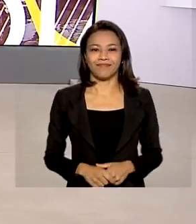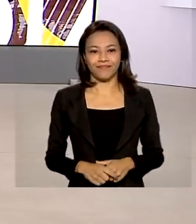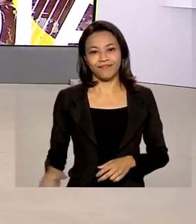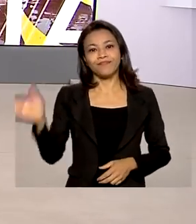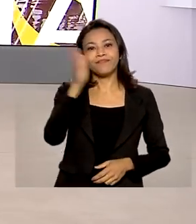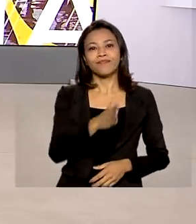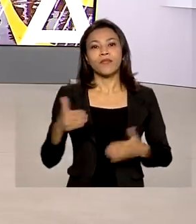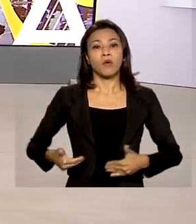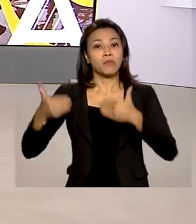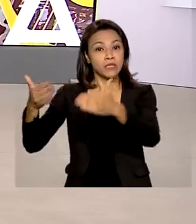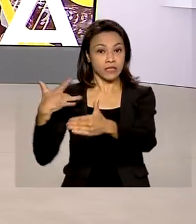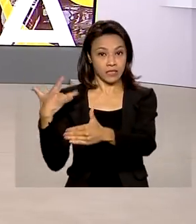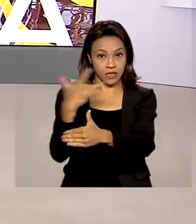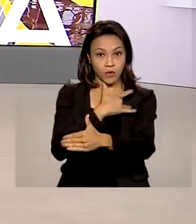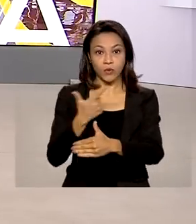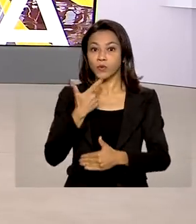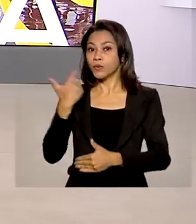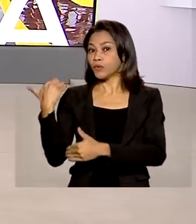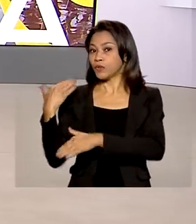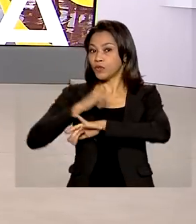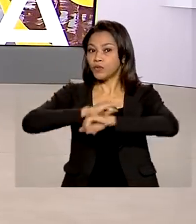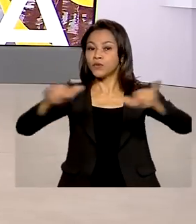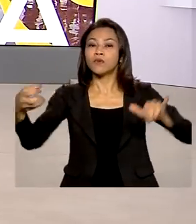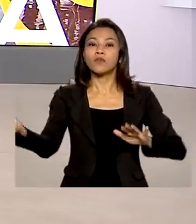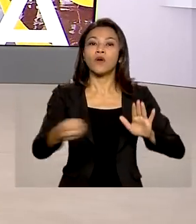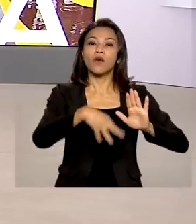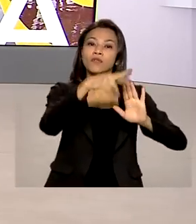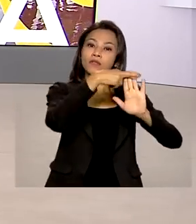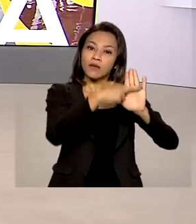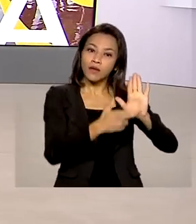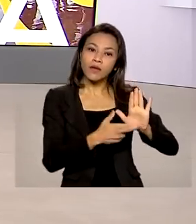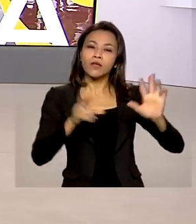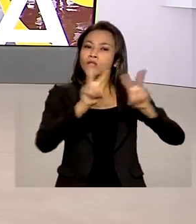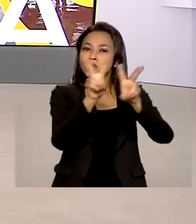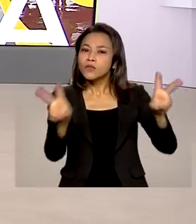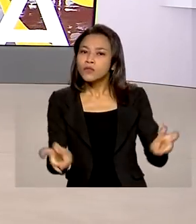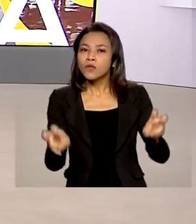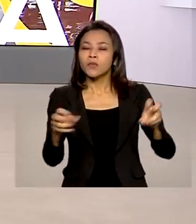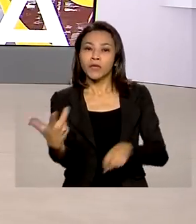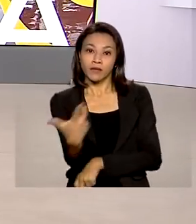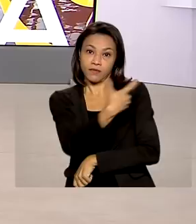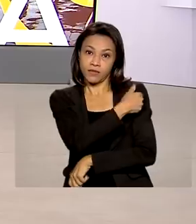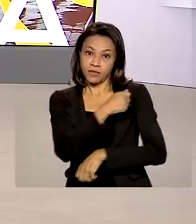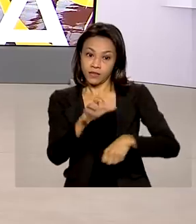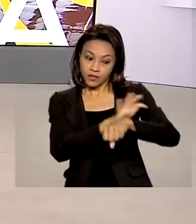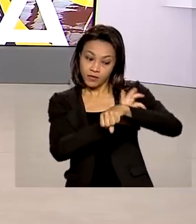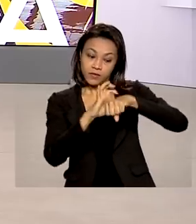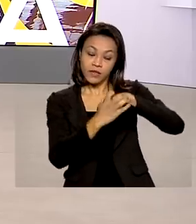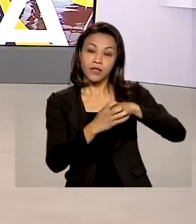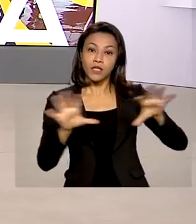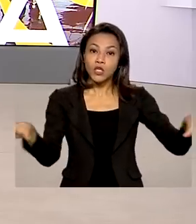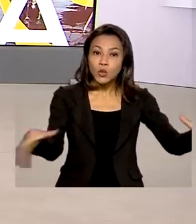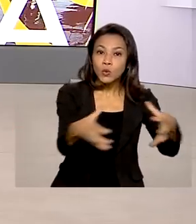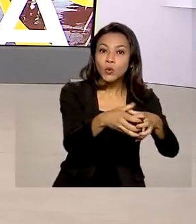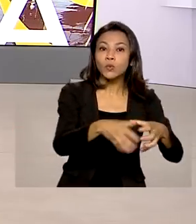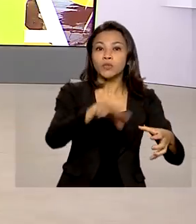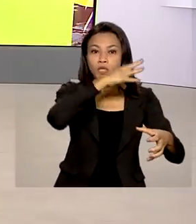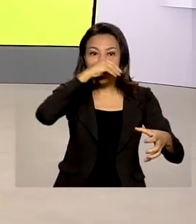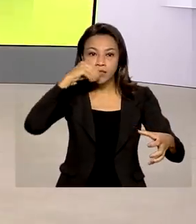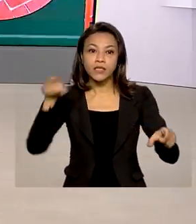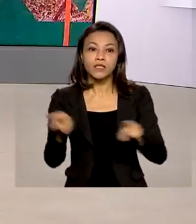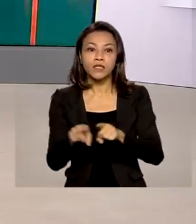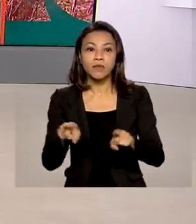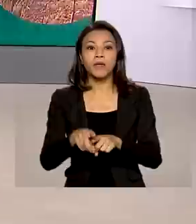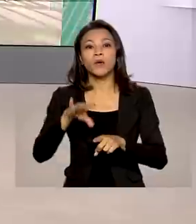Ministério da Saúde divulgou novas orientações sobre o esquema vacinal contra a Covid-19 em adolescentes imunocomprometidos.